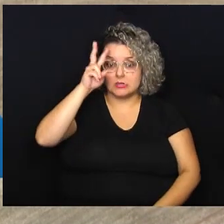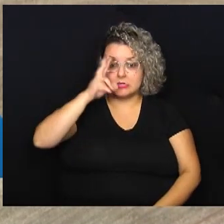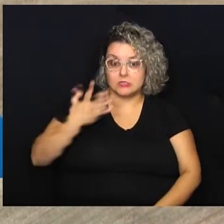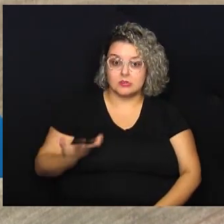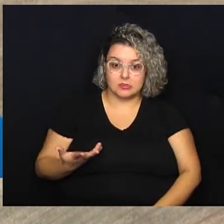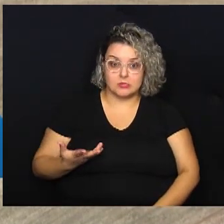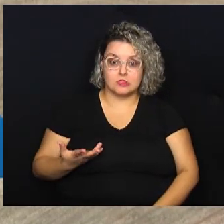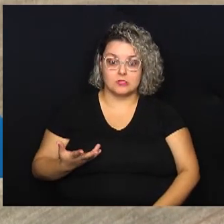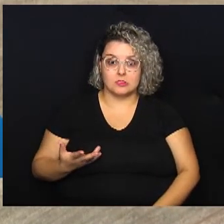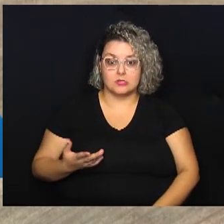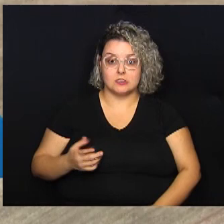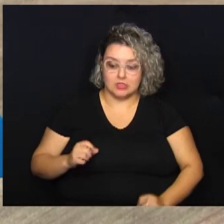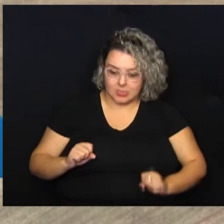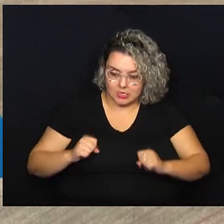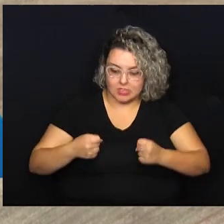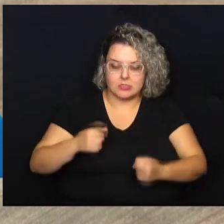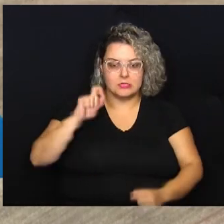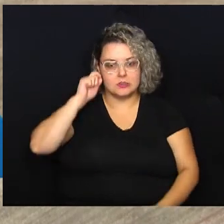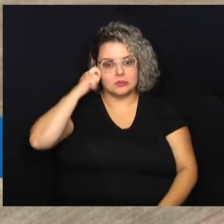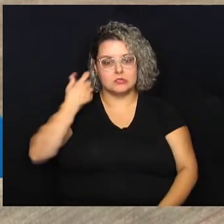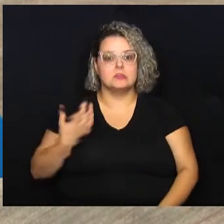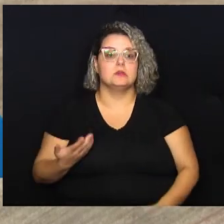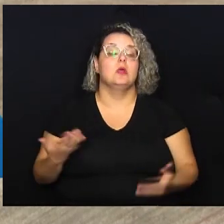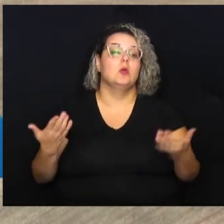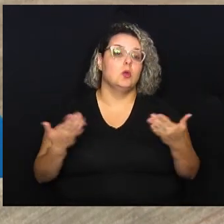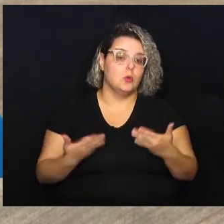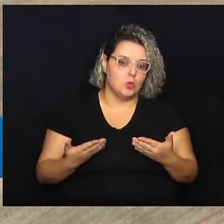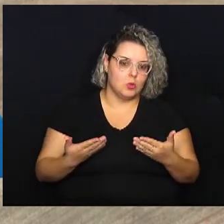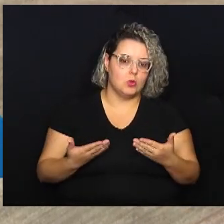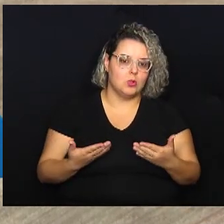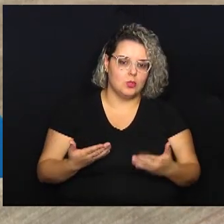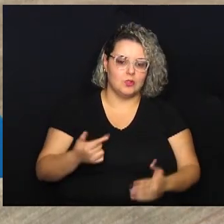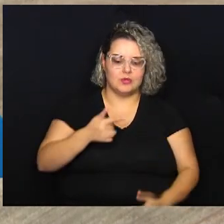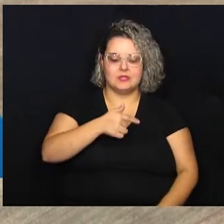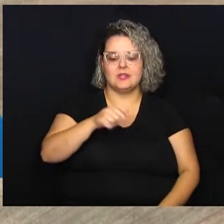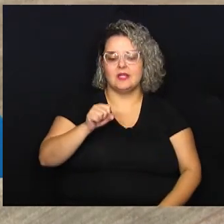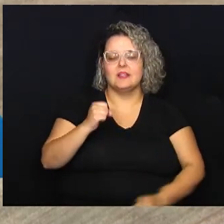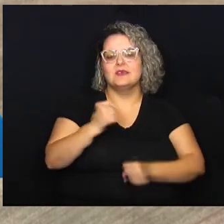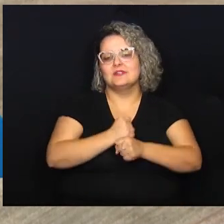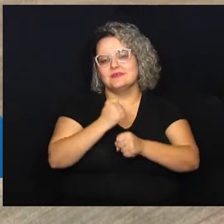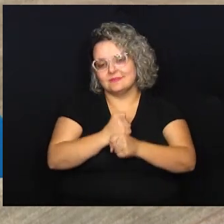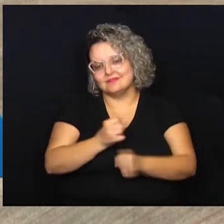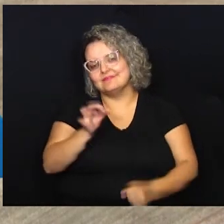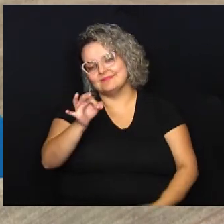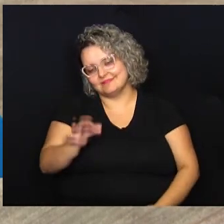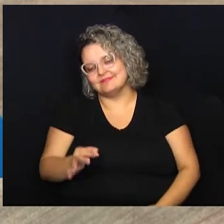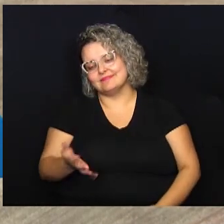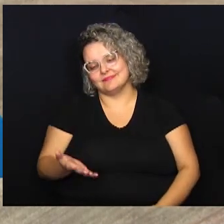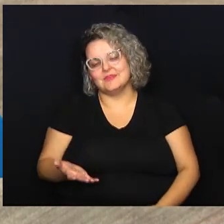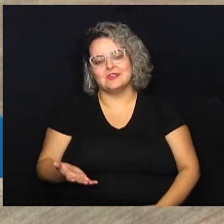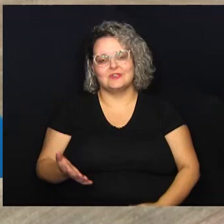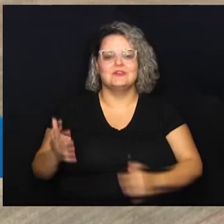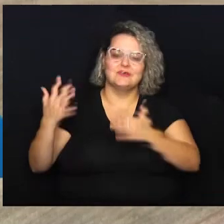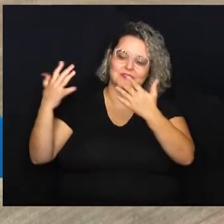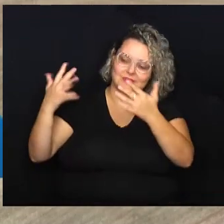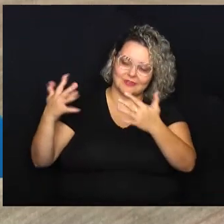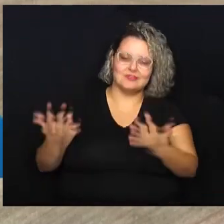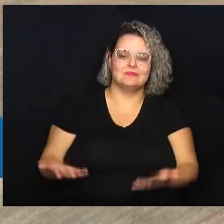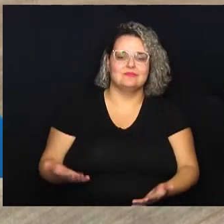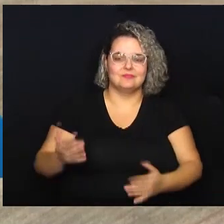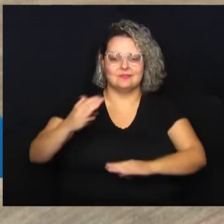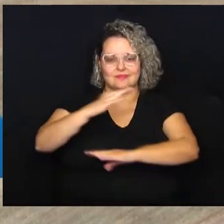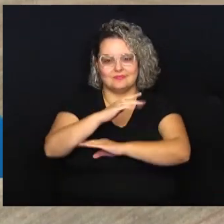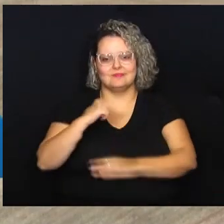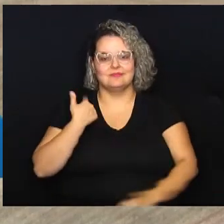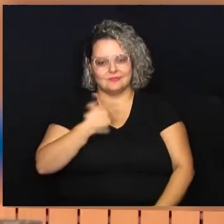história, essa resistência negra. Então, hoje, no setor da Universidade de 78 anos, nada mais justo do que a gente parabenizá-lo